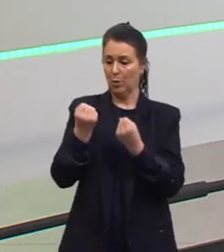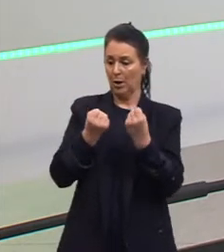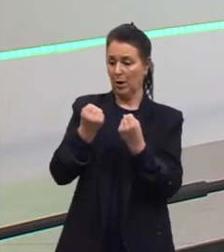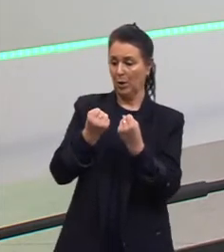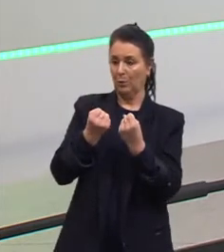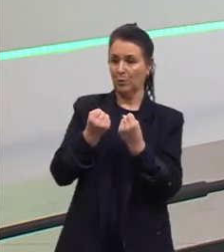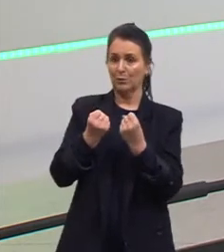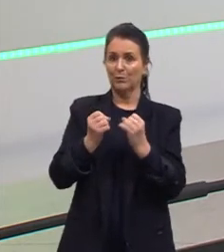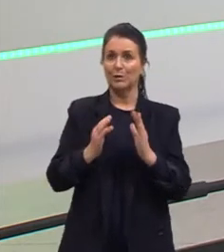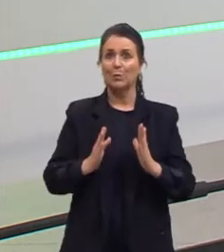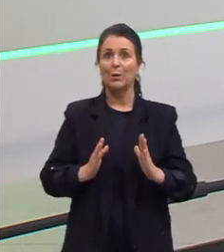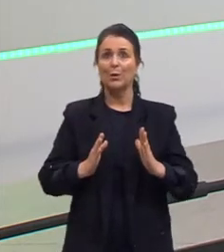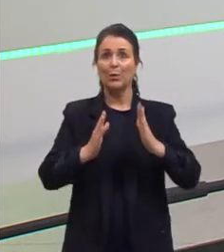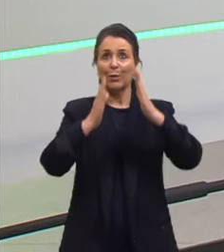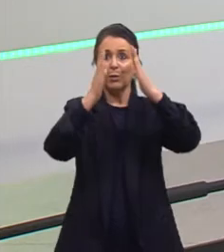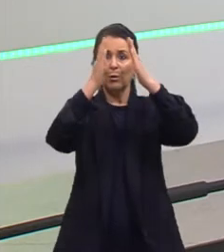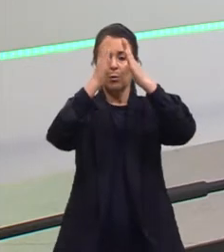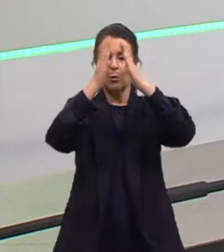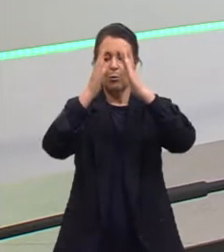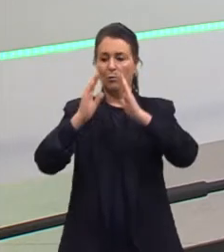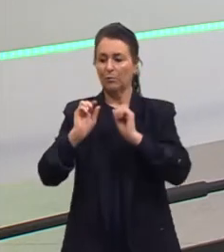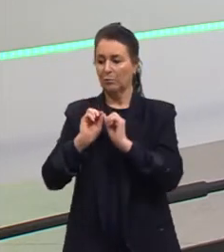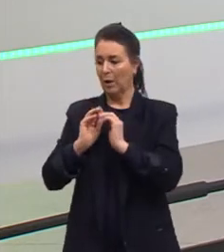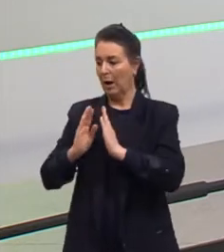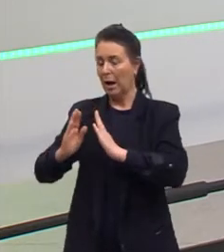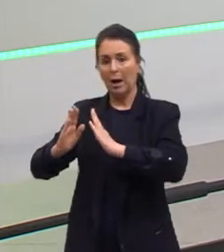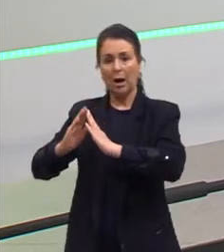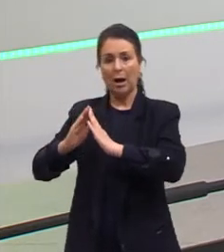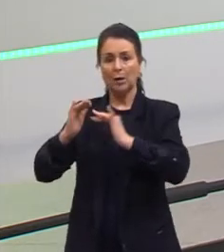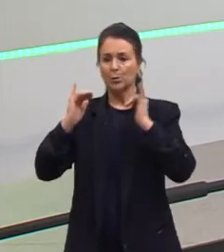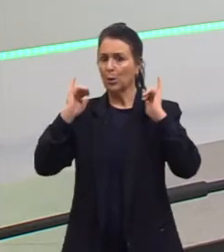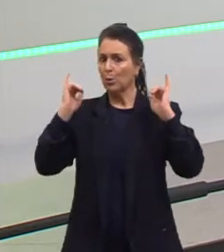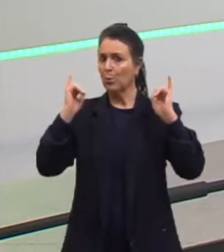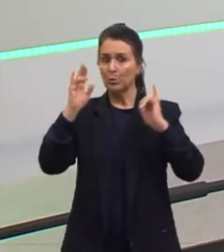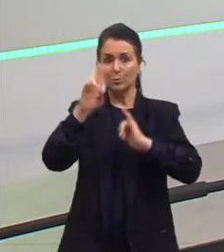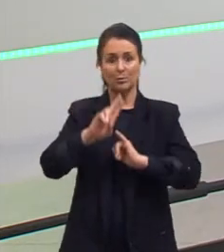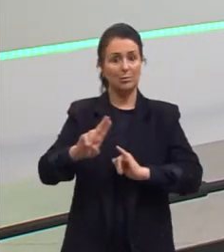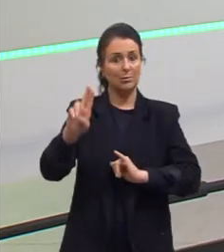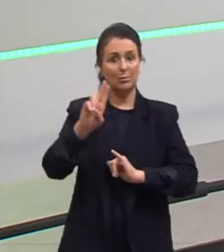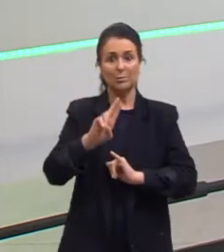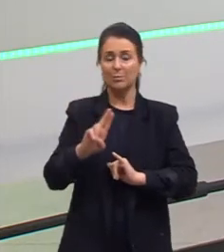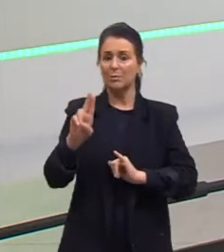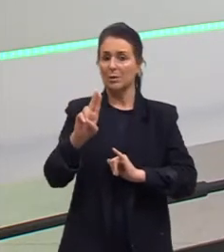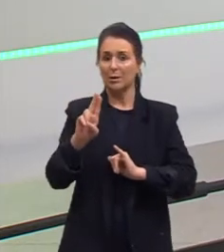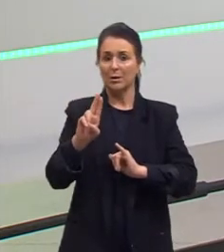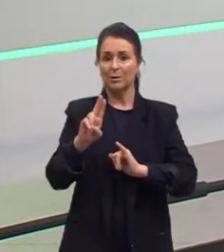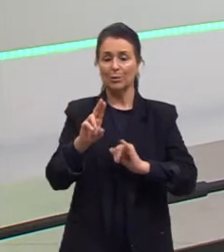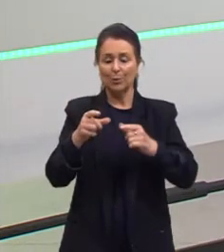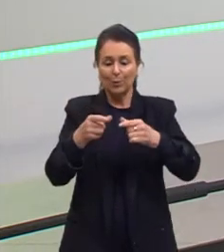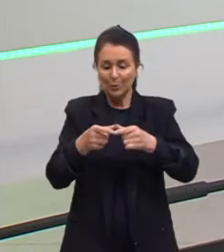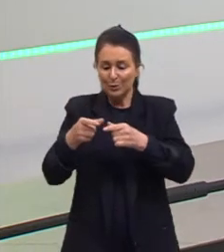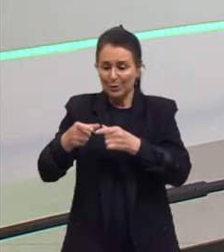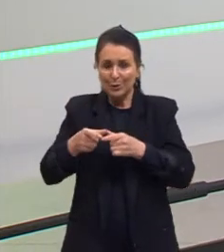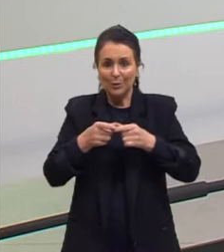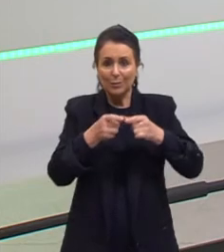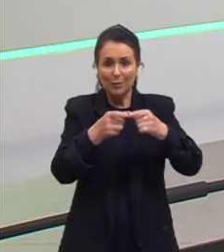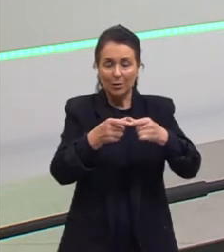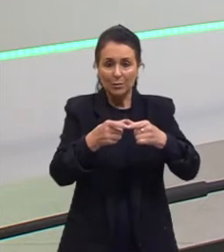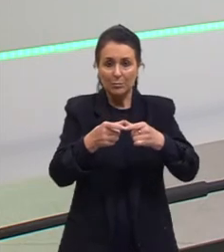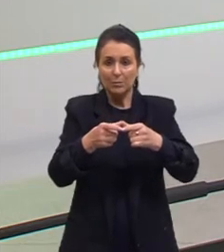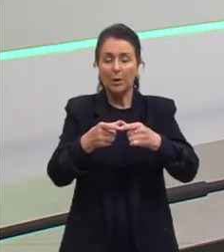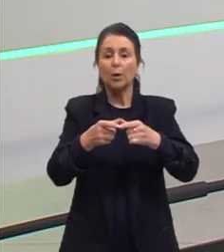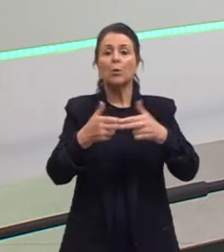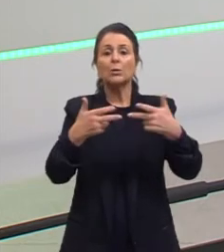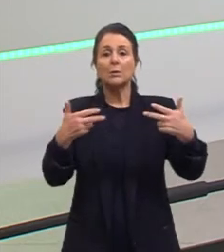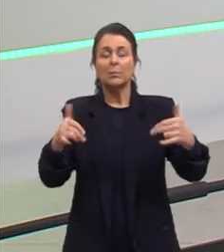torre de um castelo, posso fazer uma casa, um ônibus, tudo com a mesma quantidade e tipos de bloco. Os elementos químicos aqui, eles